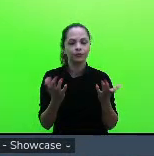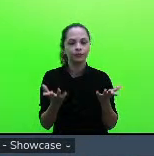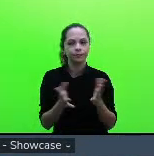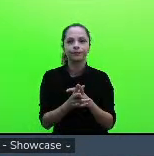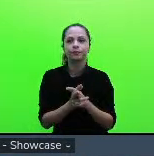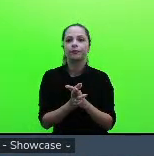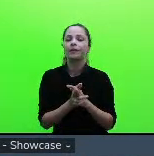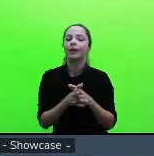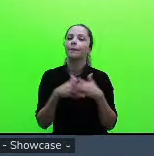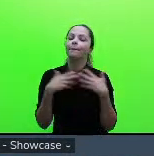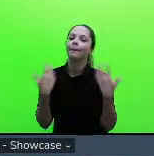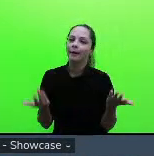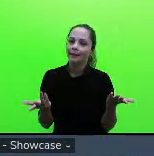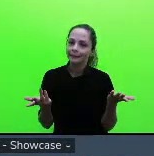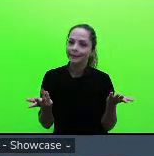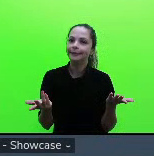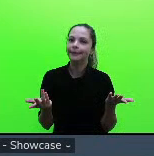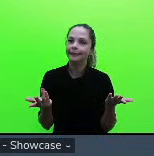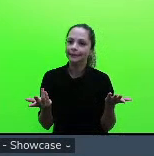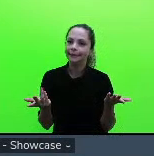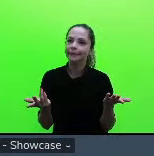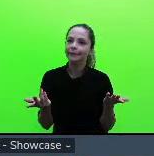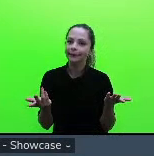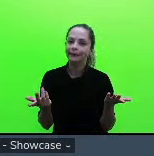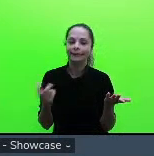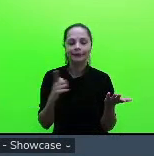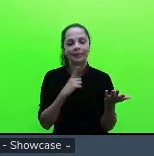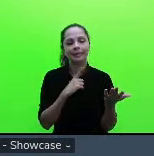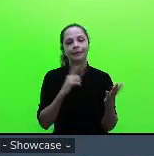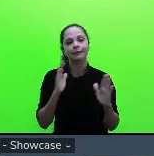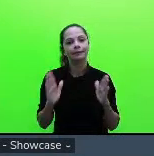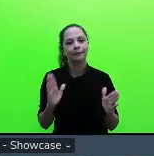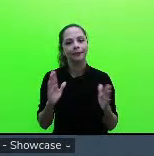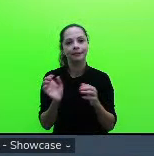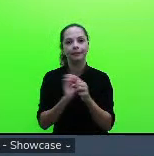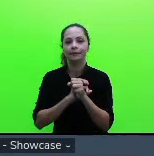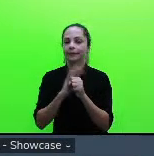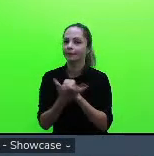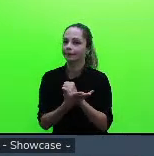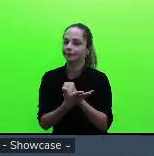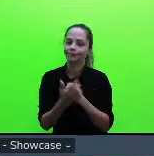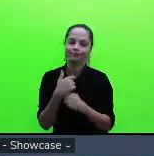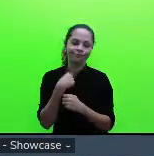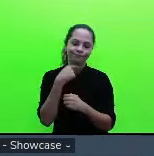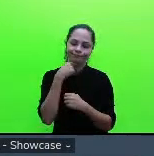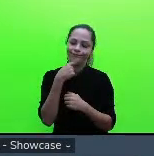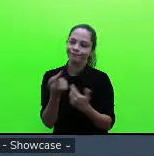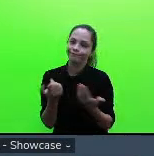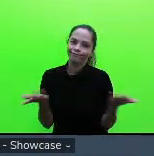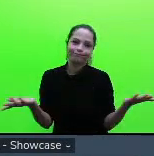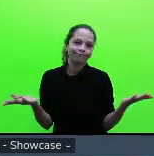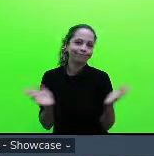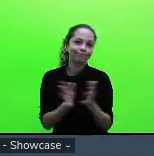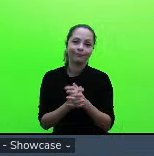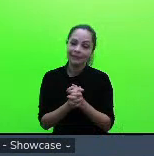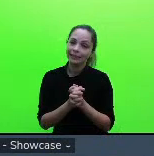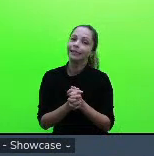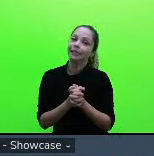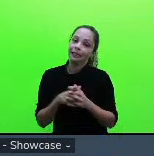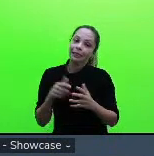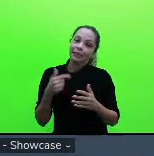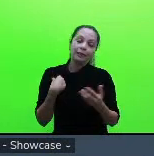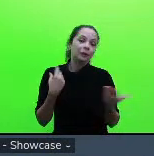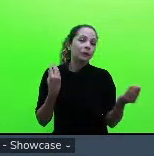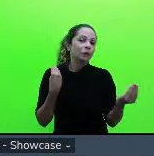que como deu junto com a pandemia eu não consegui então a única coisa que eu pude fazer foi pegar esses